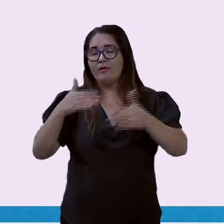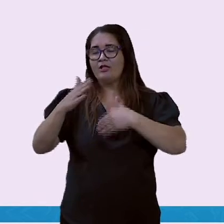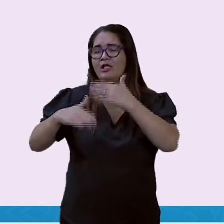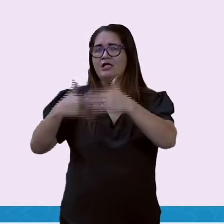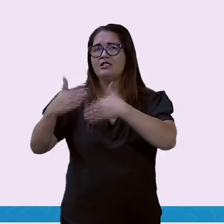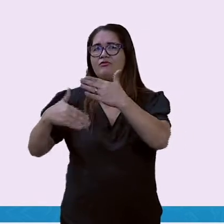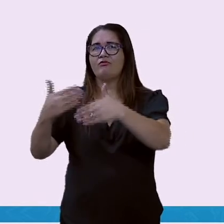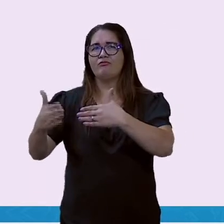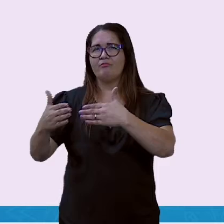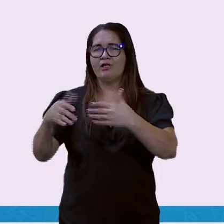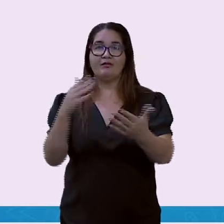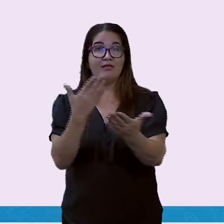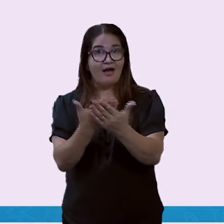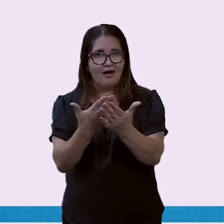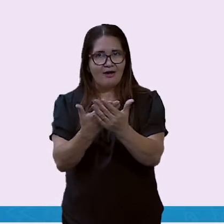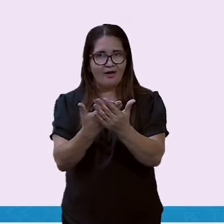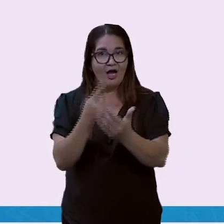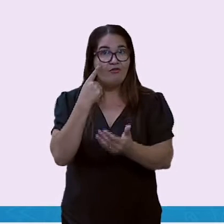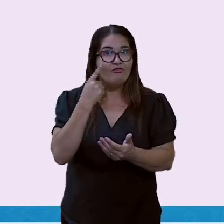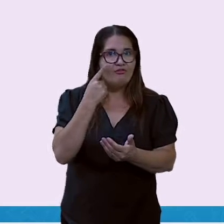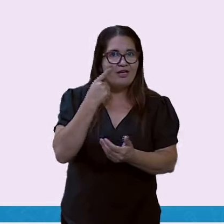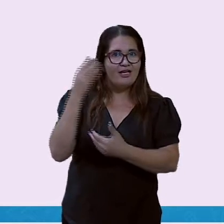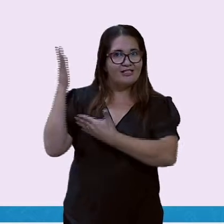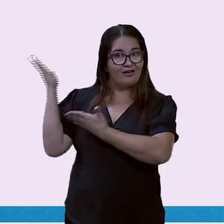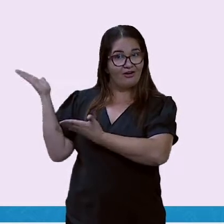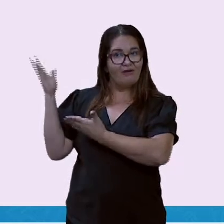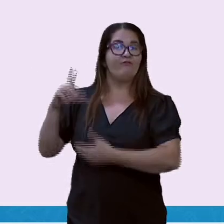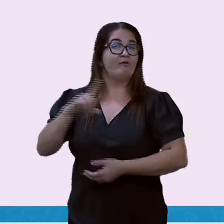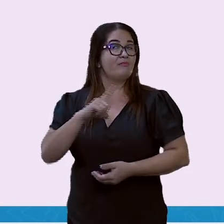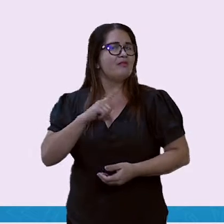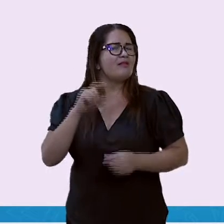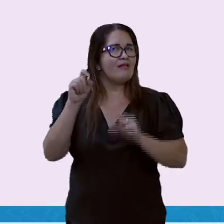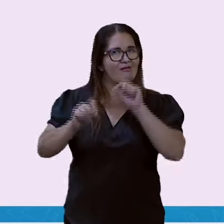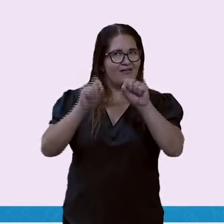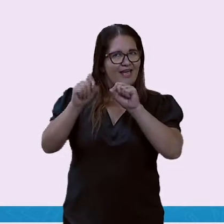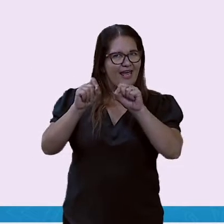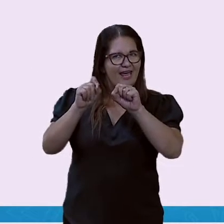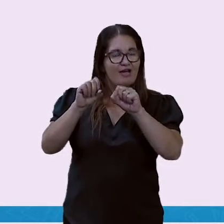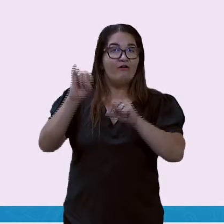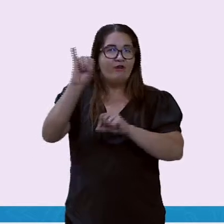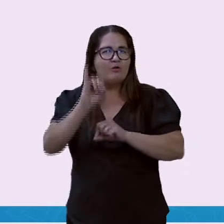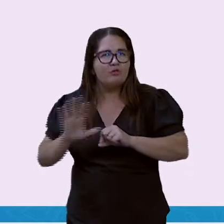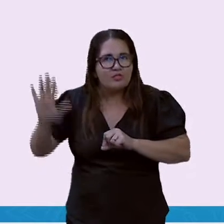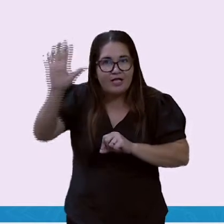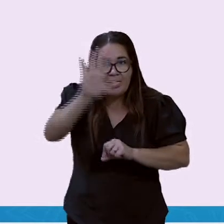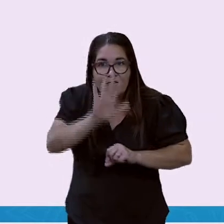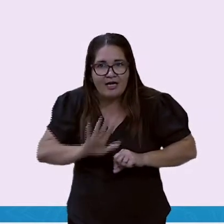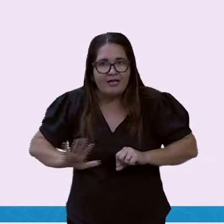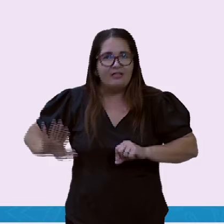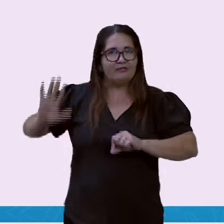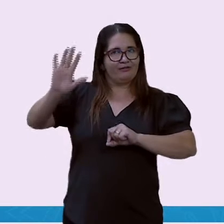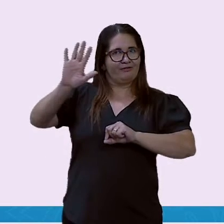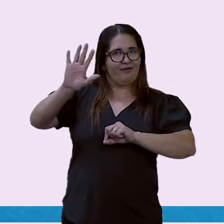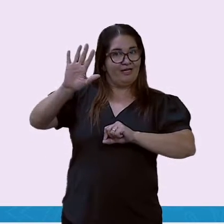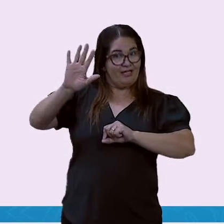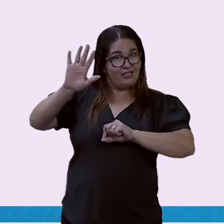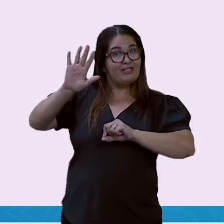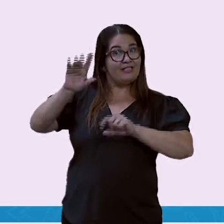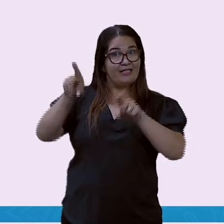vamos aprender sobre essa aula, hein, galera? Hoje teremos as figuras ilustres da Copa América,